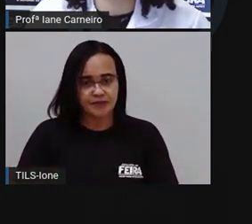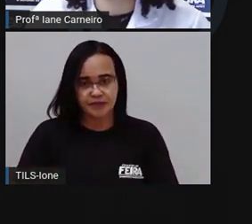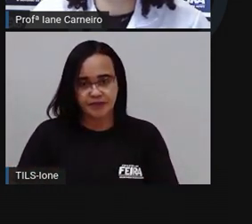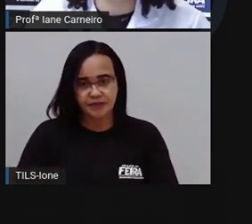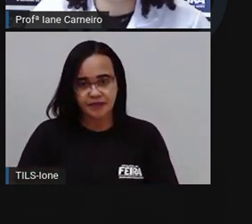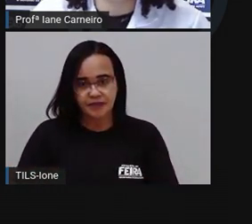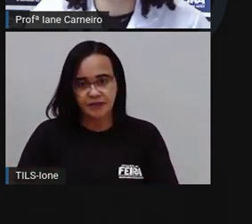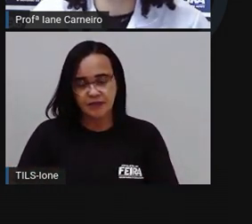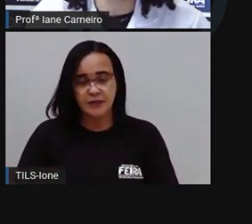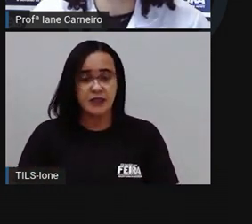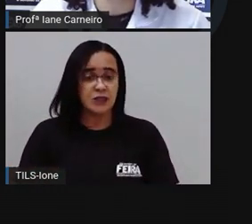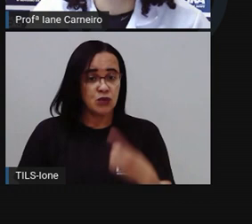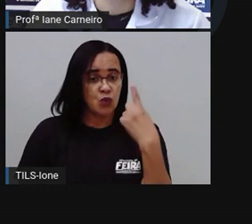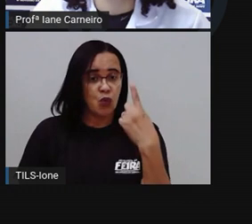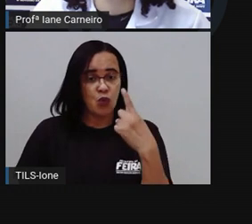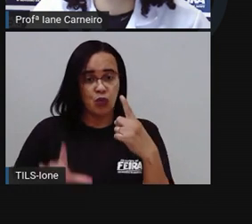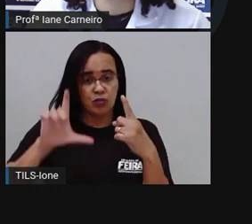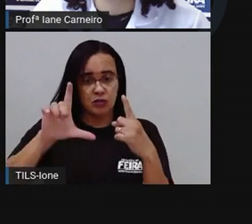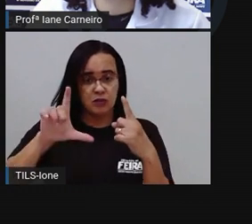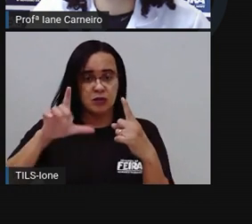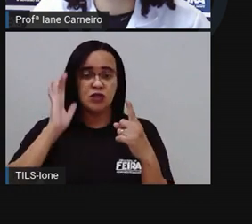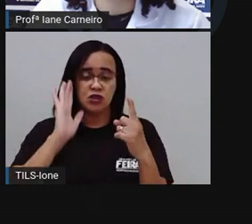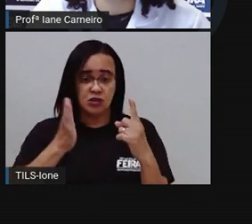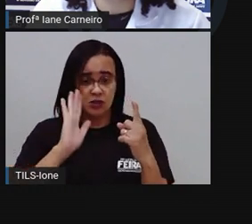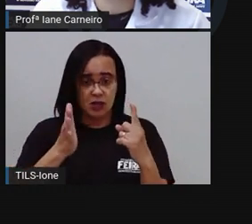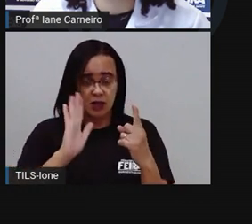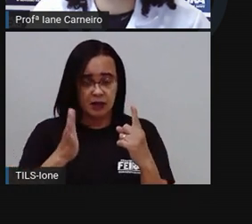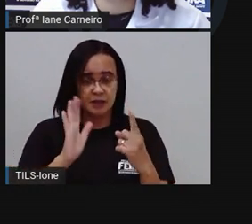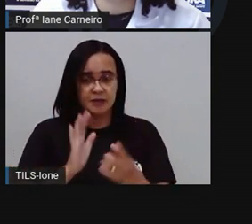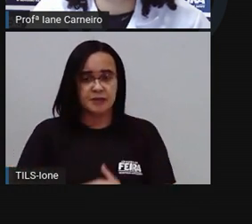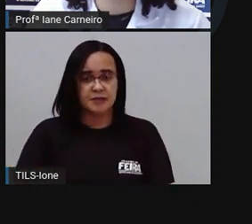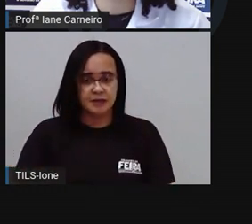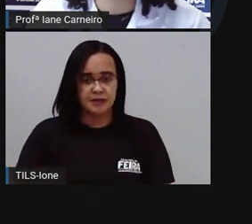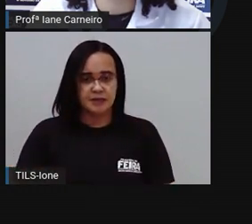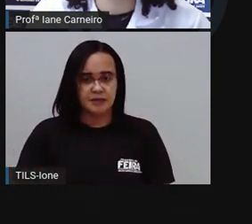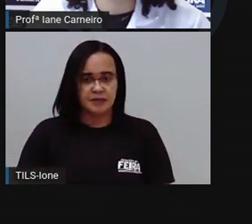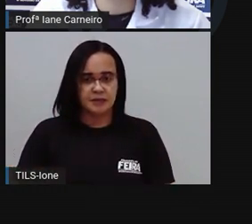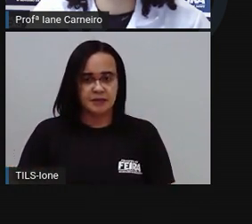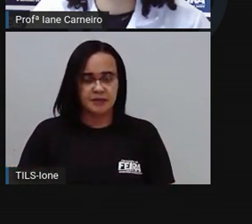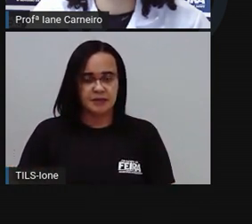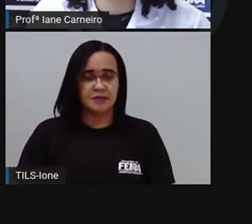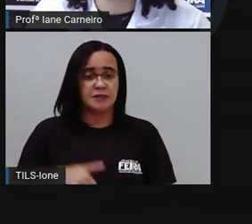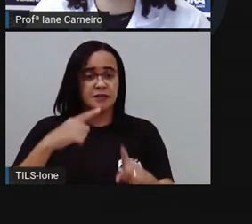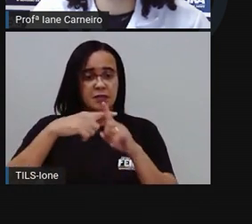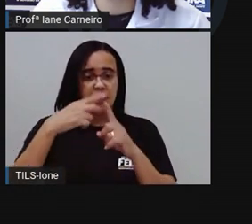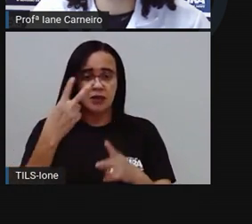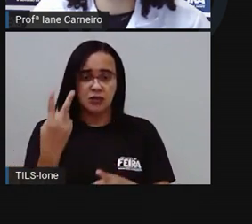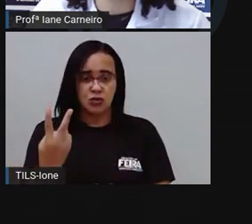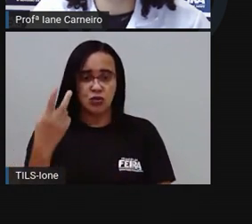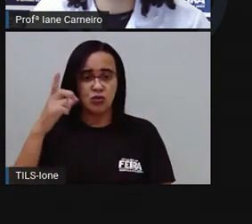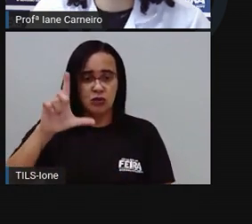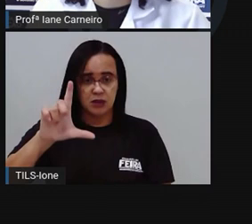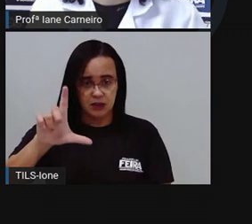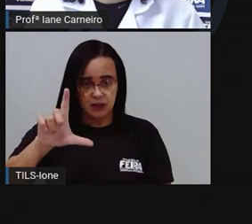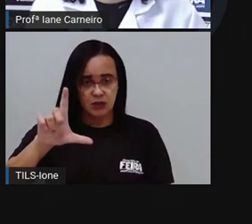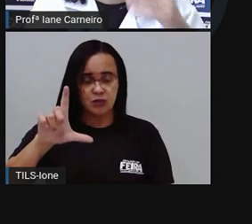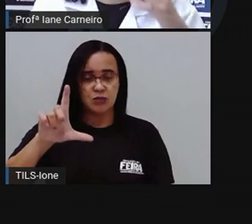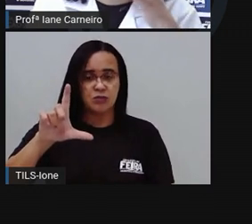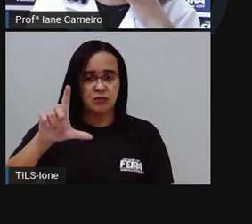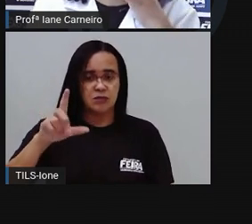litro, né, que a já tem aqui. Um litro, mais dois litros, ó.